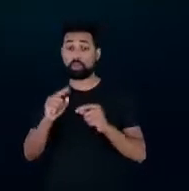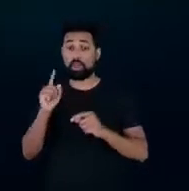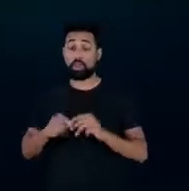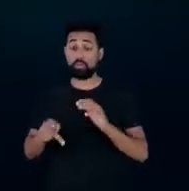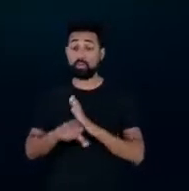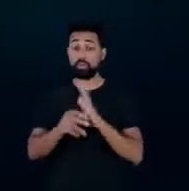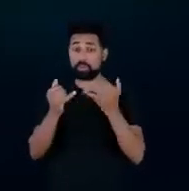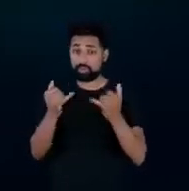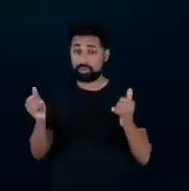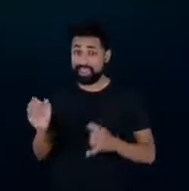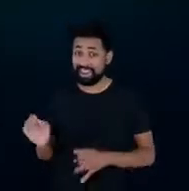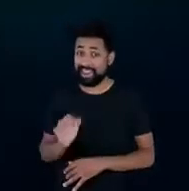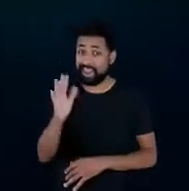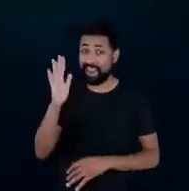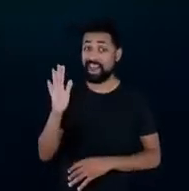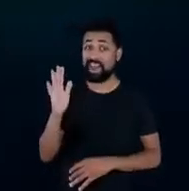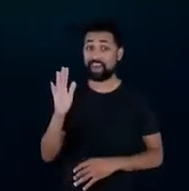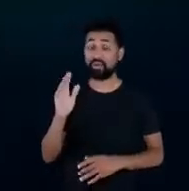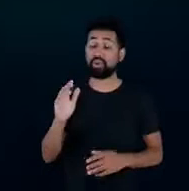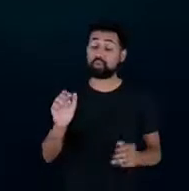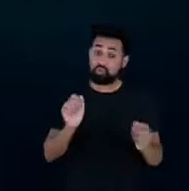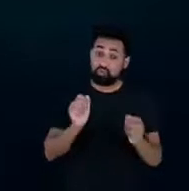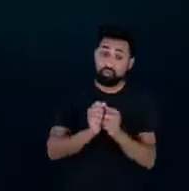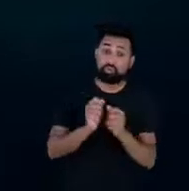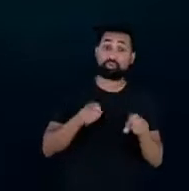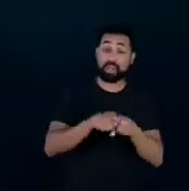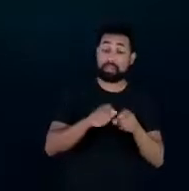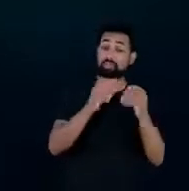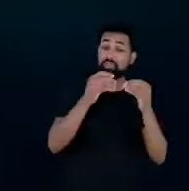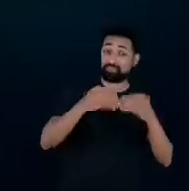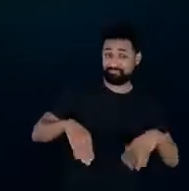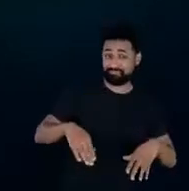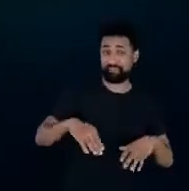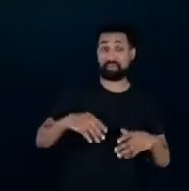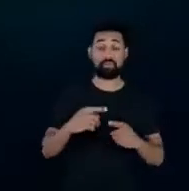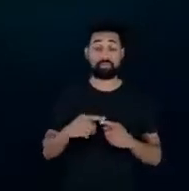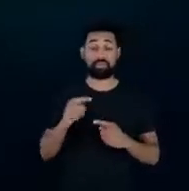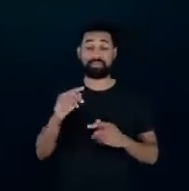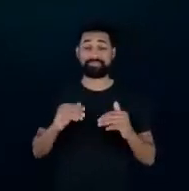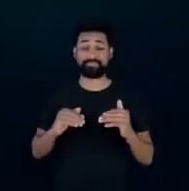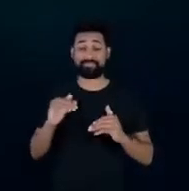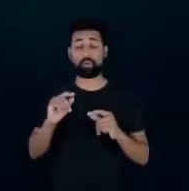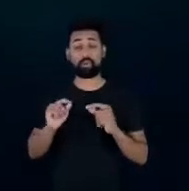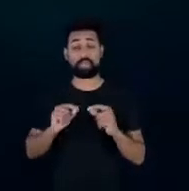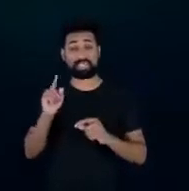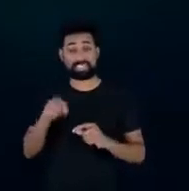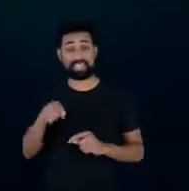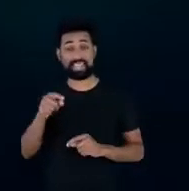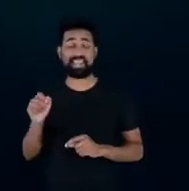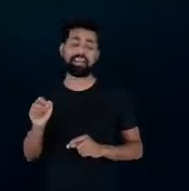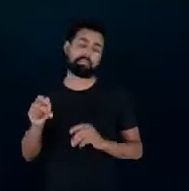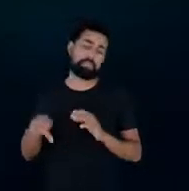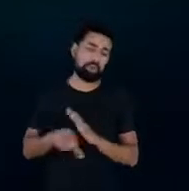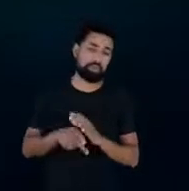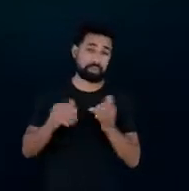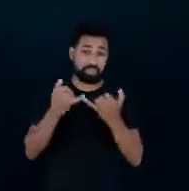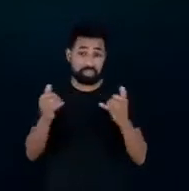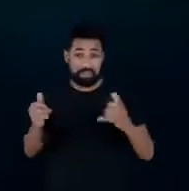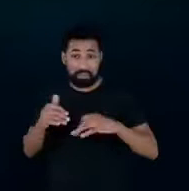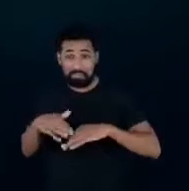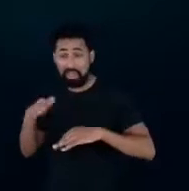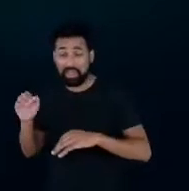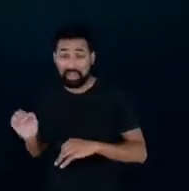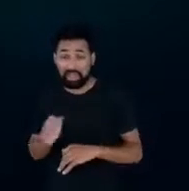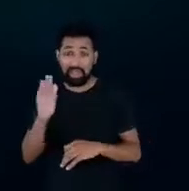desperdício associado que é um contrassenso se eu tenho uma energia cara uma das mais caras do mundo eu deveria